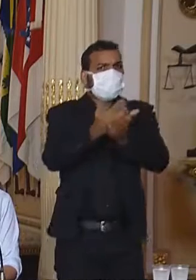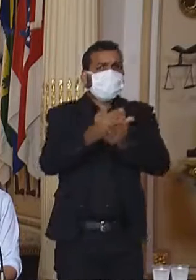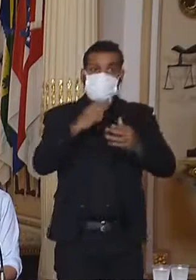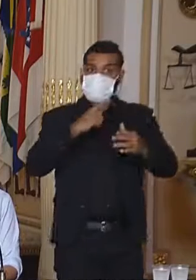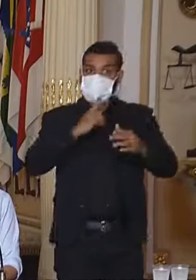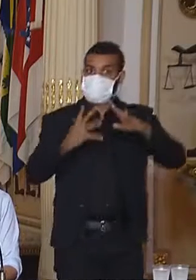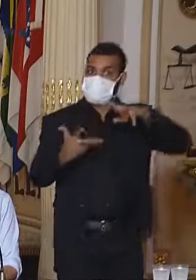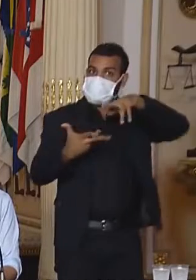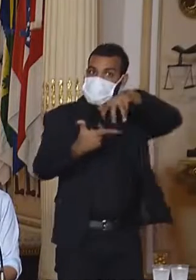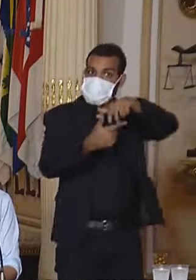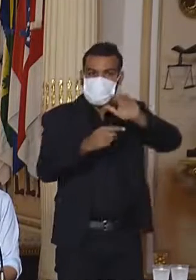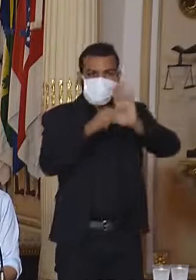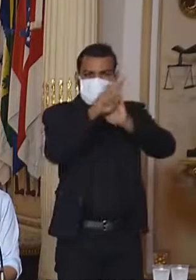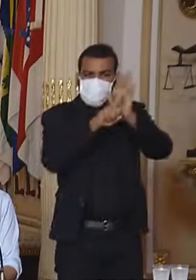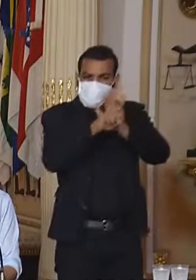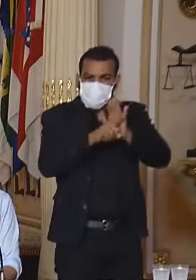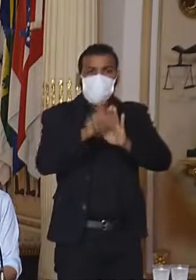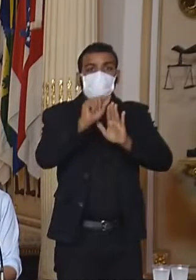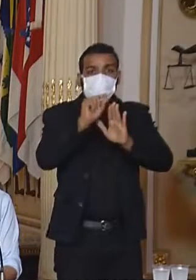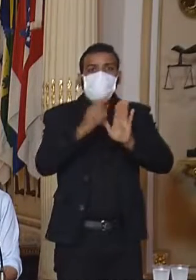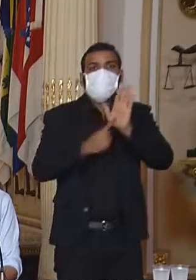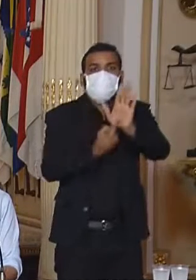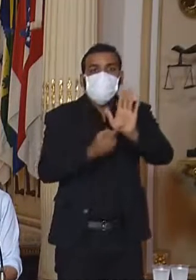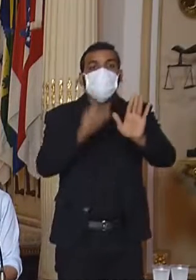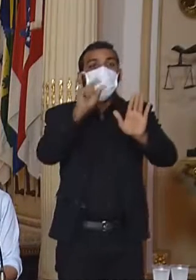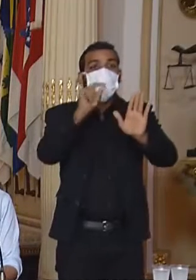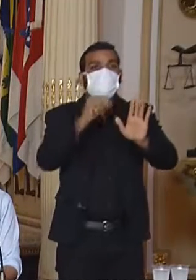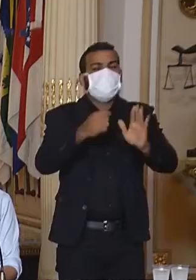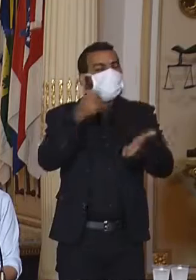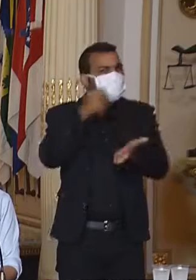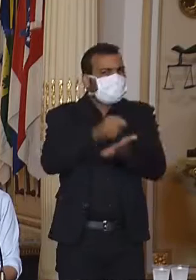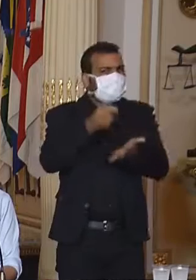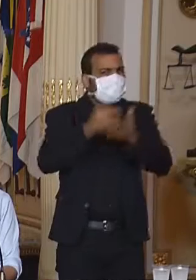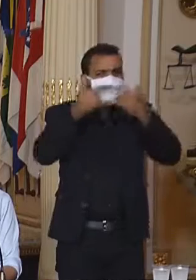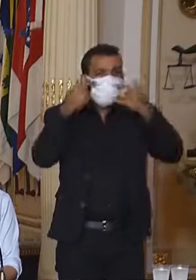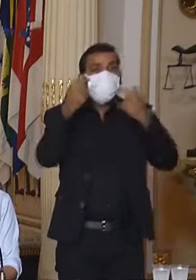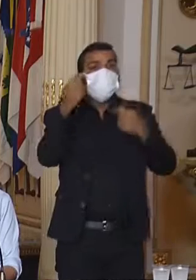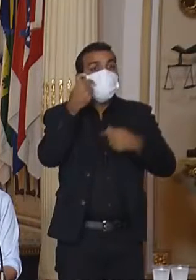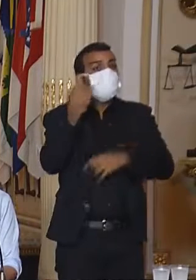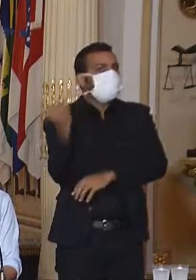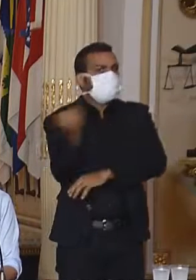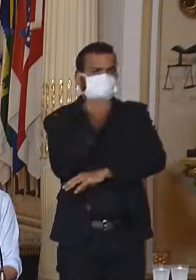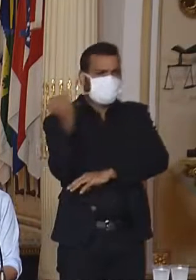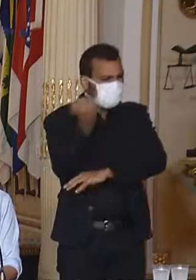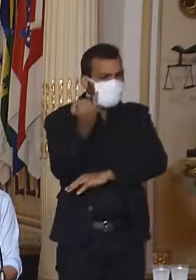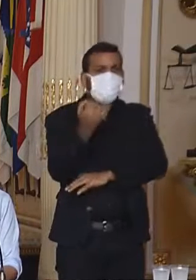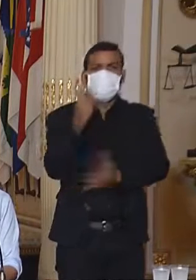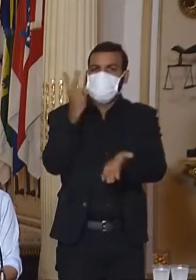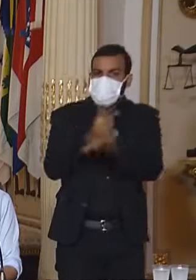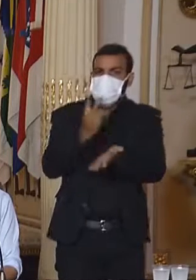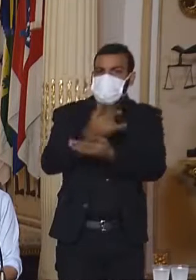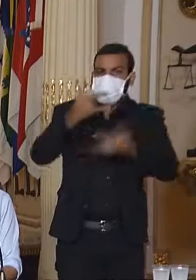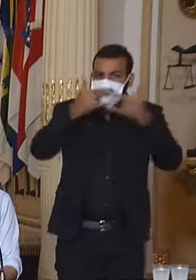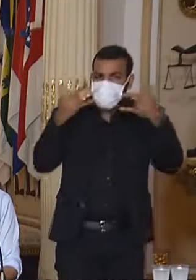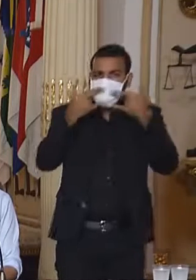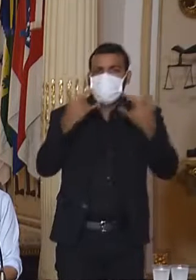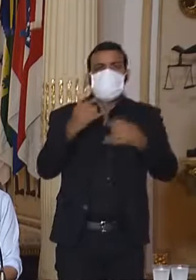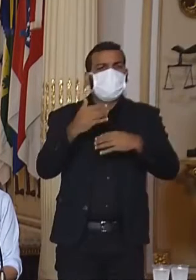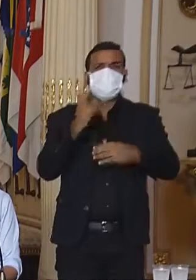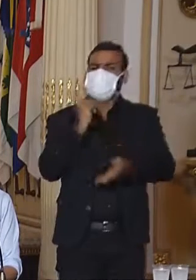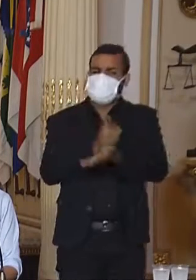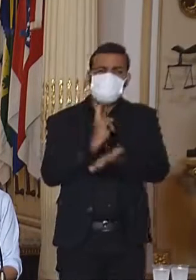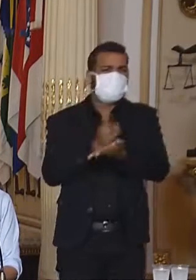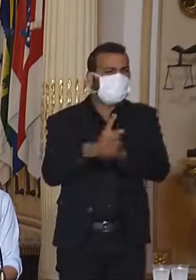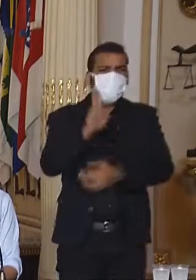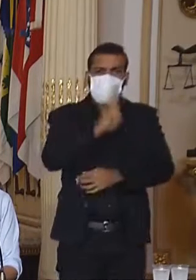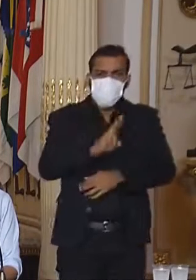mundo inteiro mostrando a importância da máscara, do uso adequado da máscara em todo o tempo que você for possível, fora de casa, usar